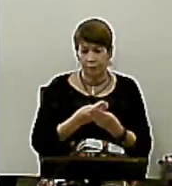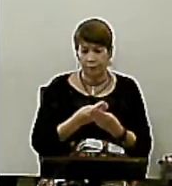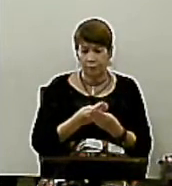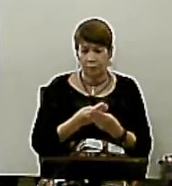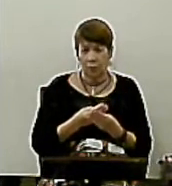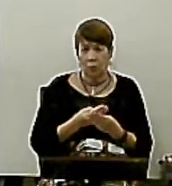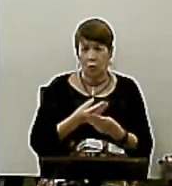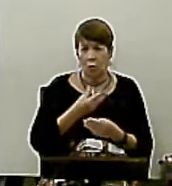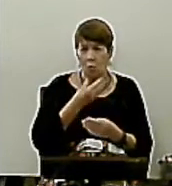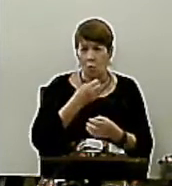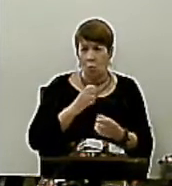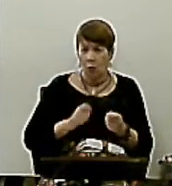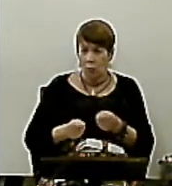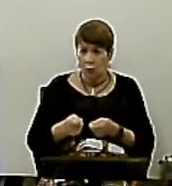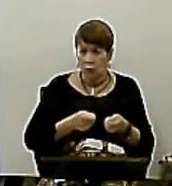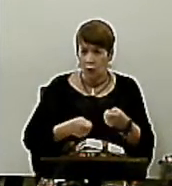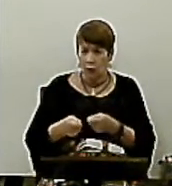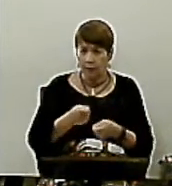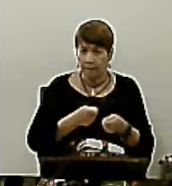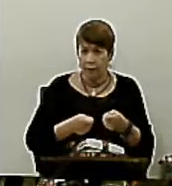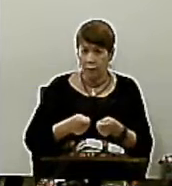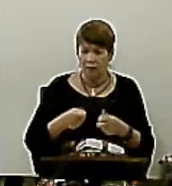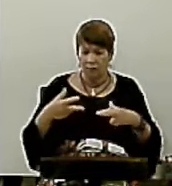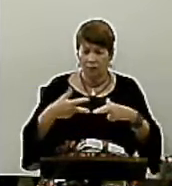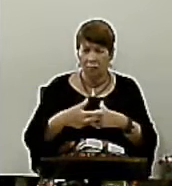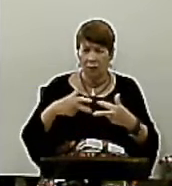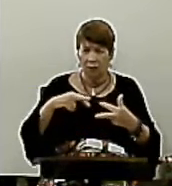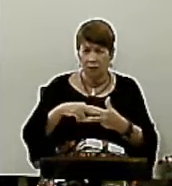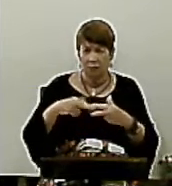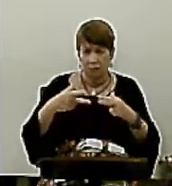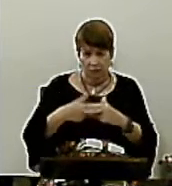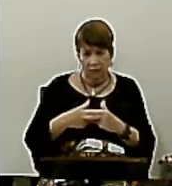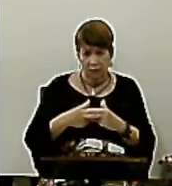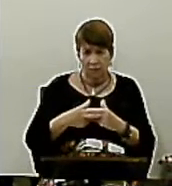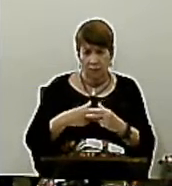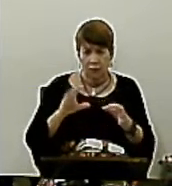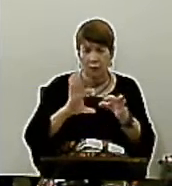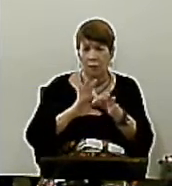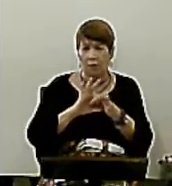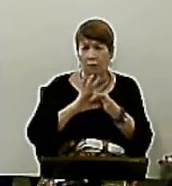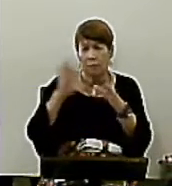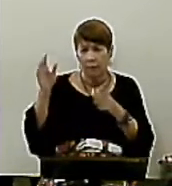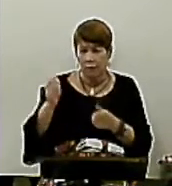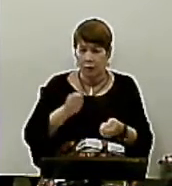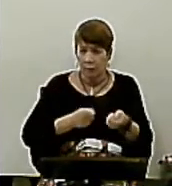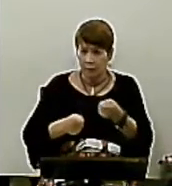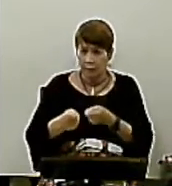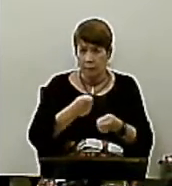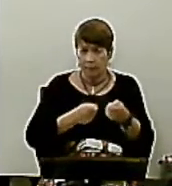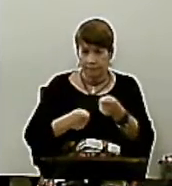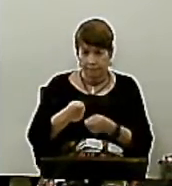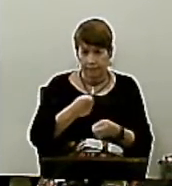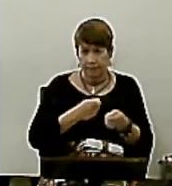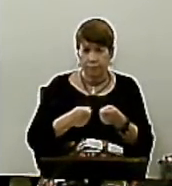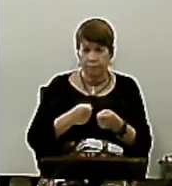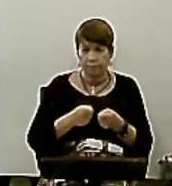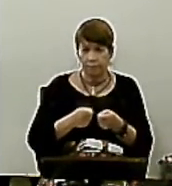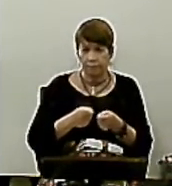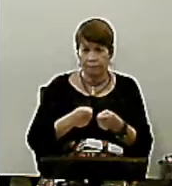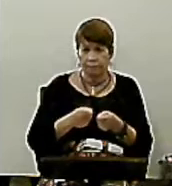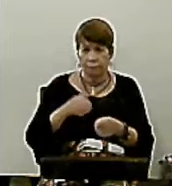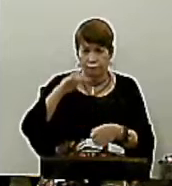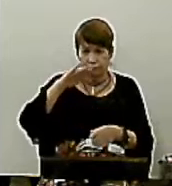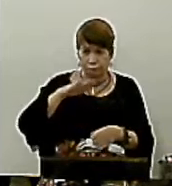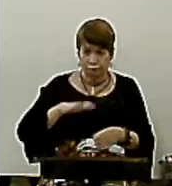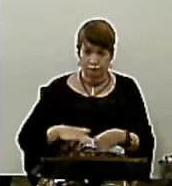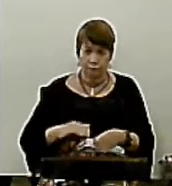economistas neoliberais brigam por zonas de livre comércio, suspensão de tarifas e redução